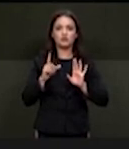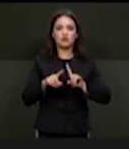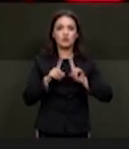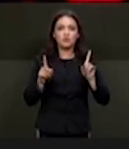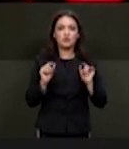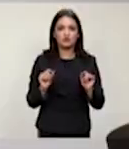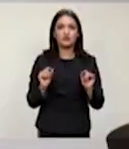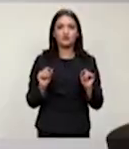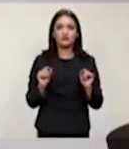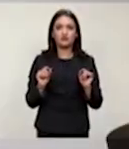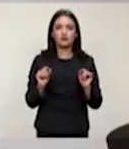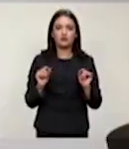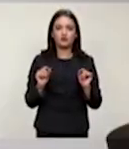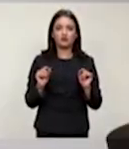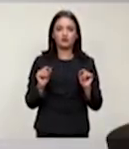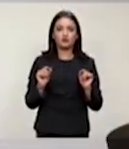quando